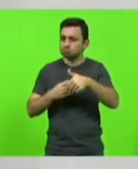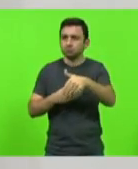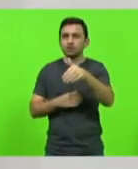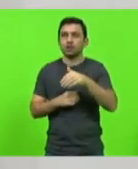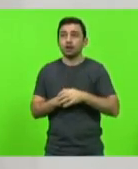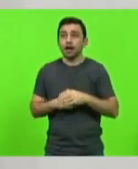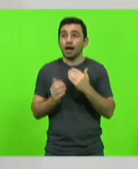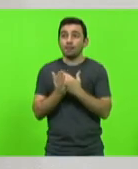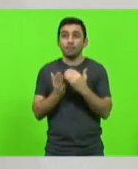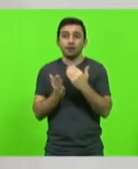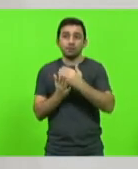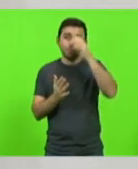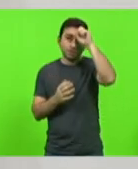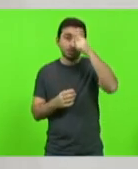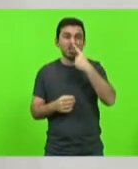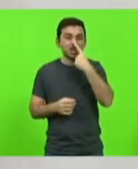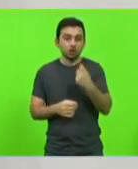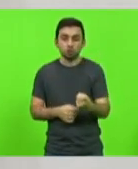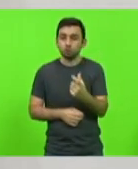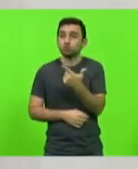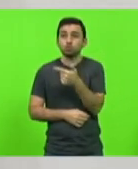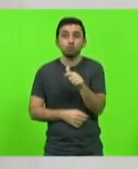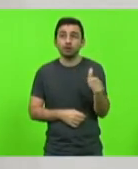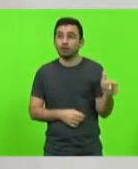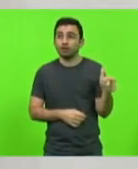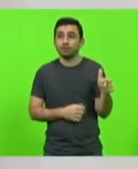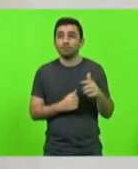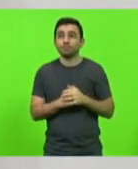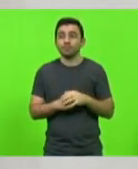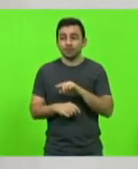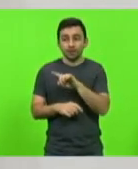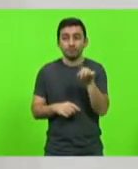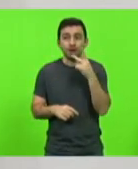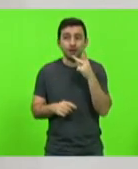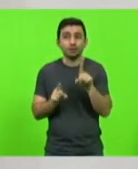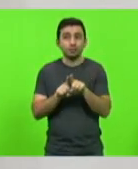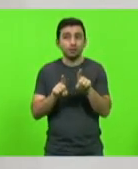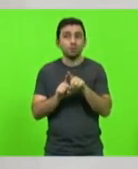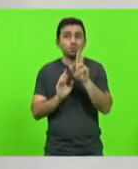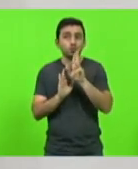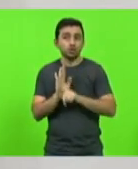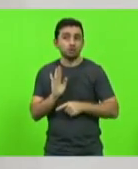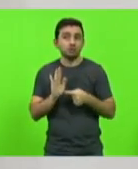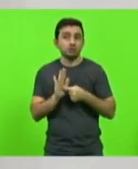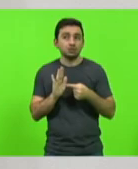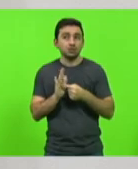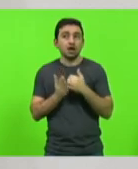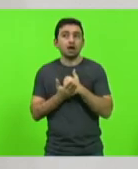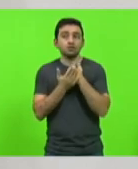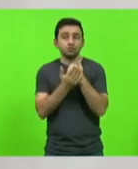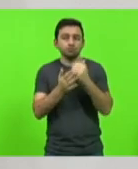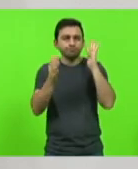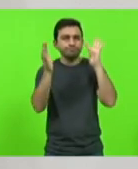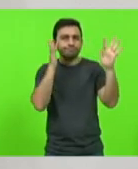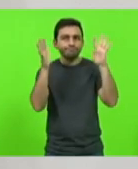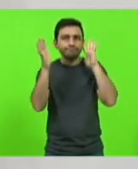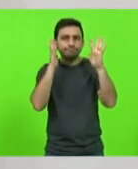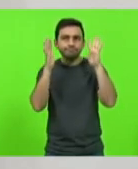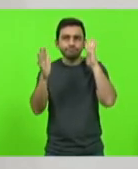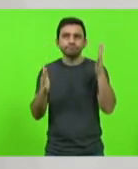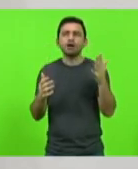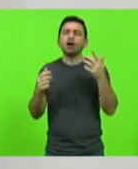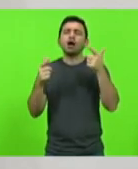deles é que o lixo não existe. Também dizem que o projeto serve para eles pensarem para onde